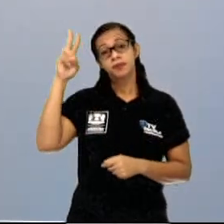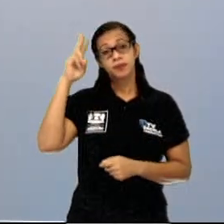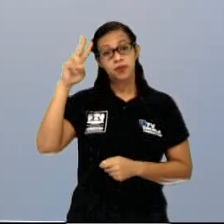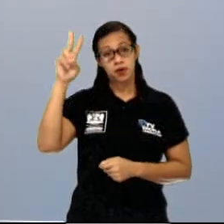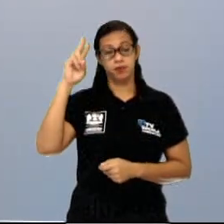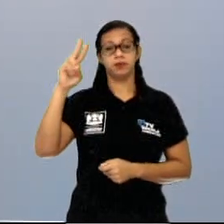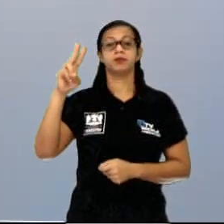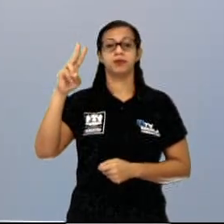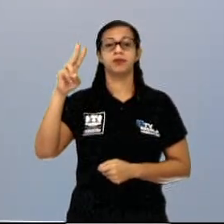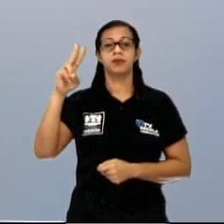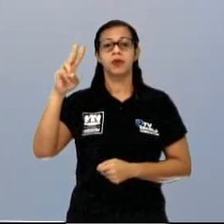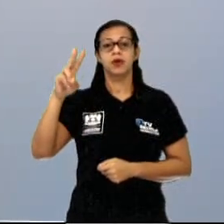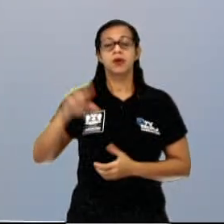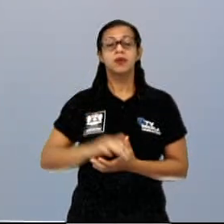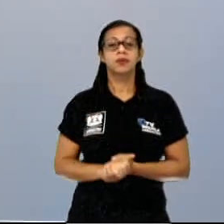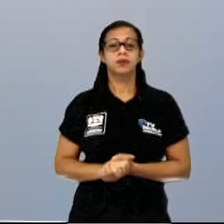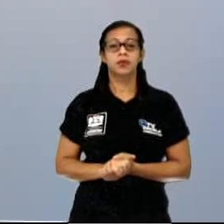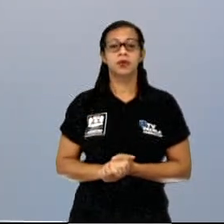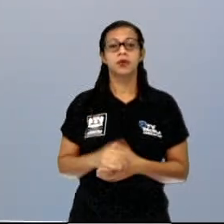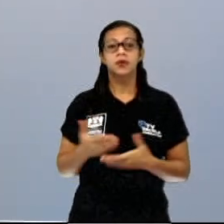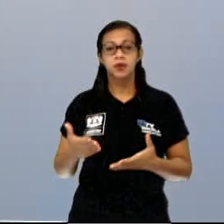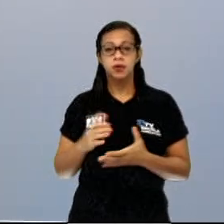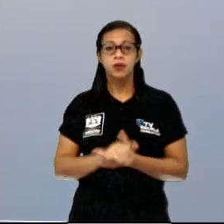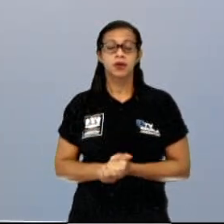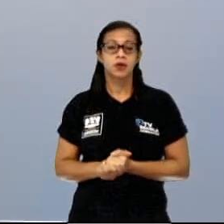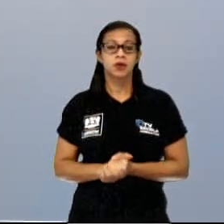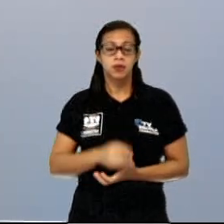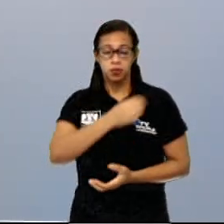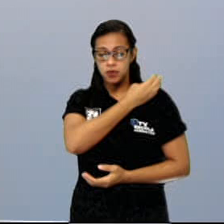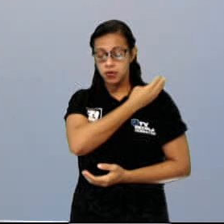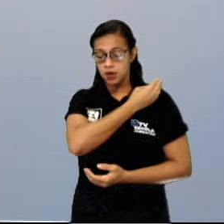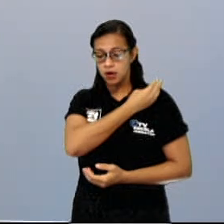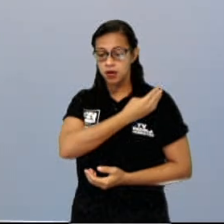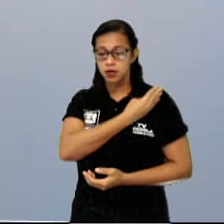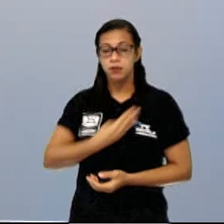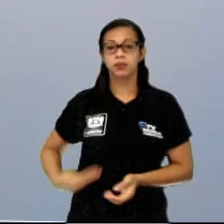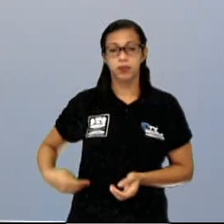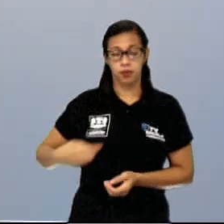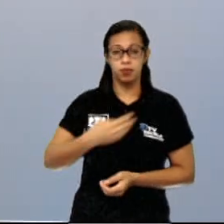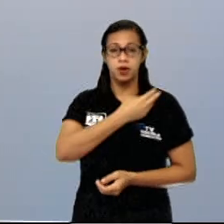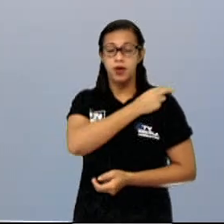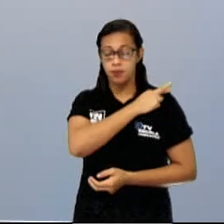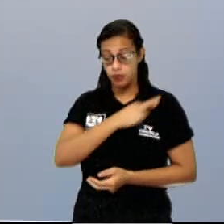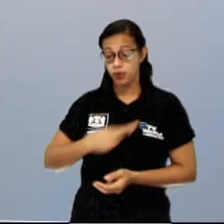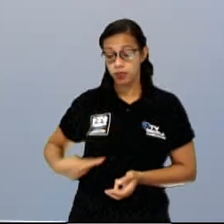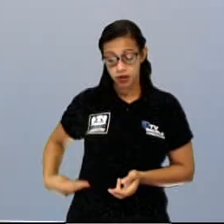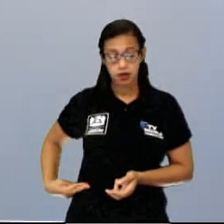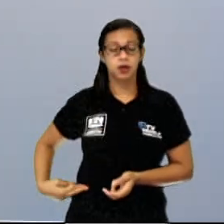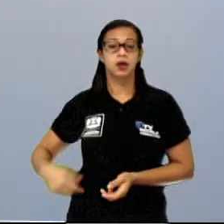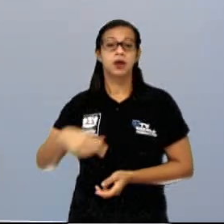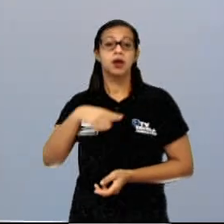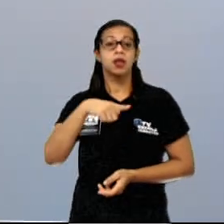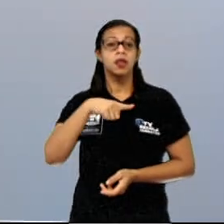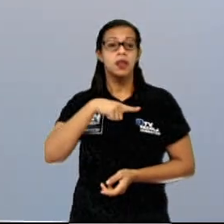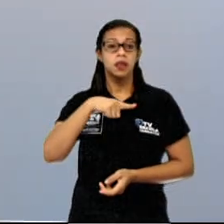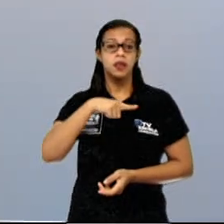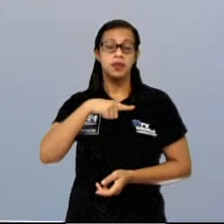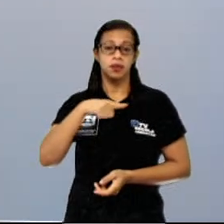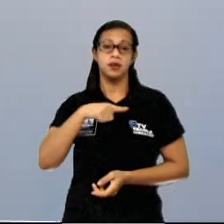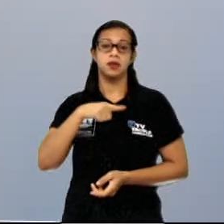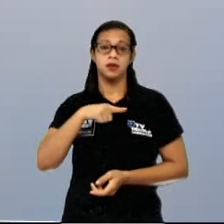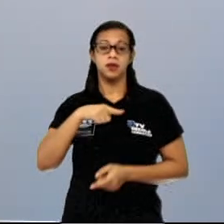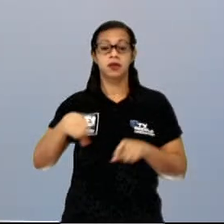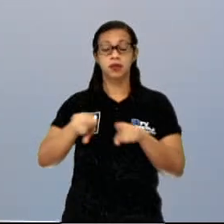período de grandes transformações políticas e sociais. Entre essas transformações, a gente pode apontar o fim da